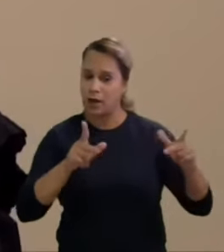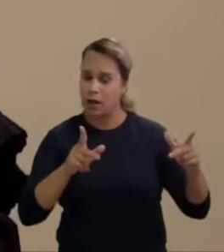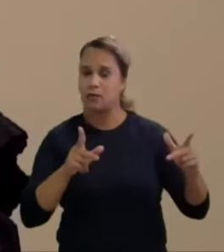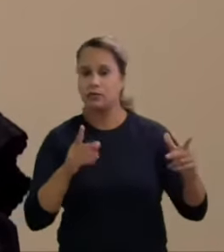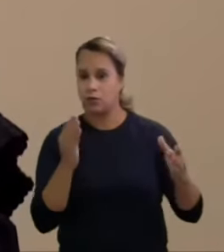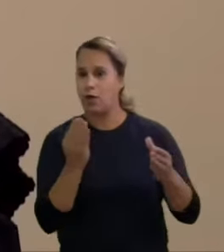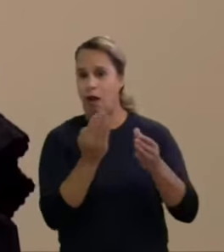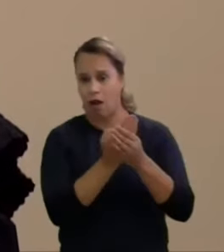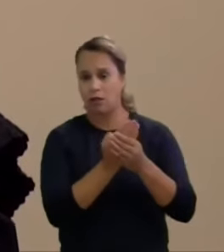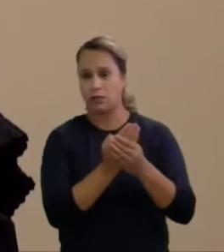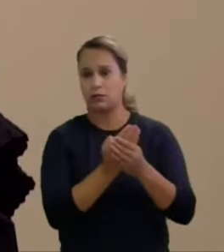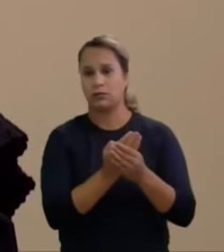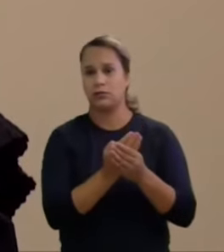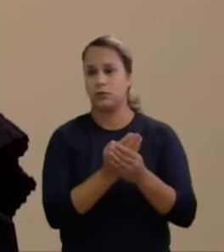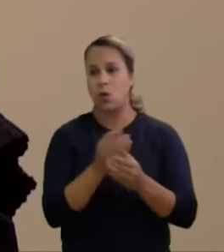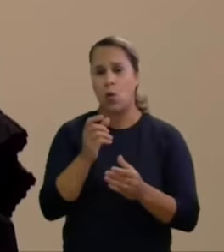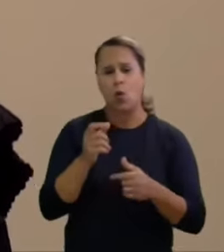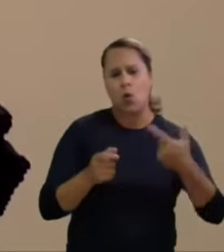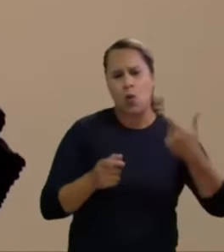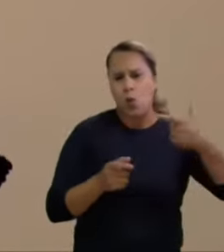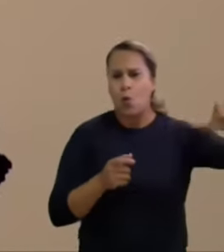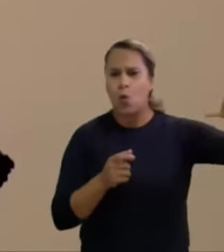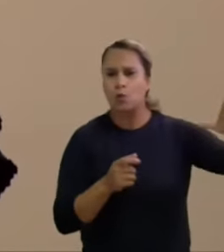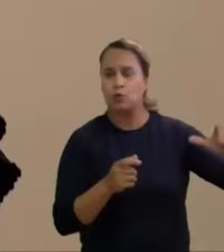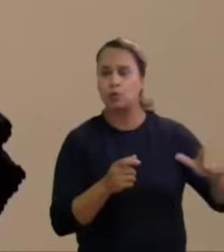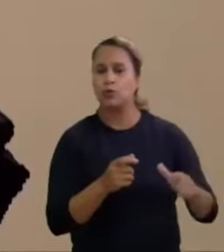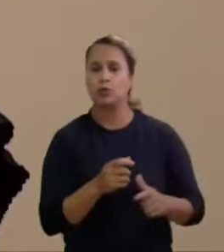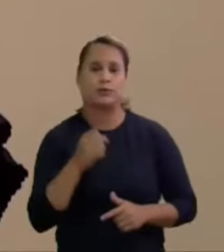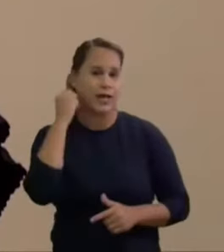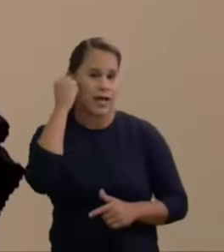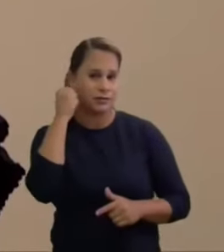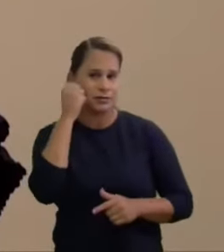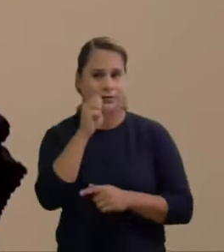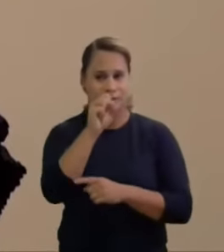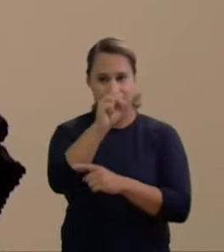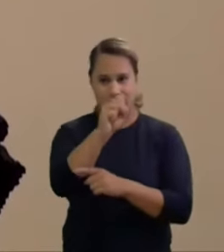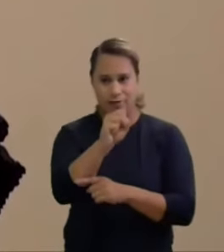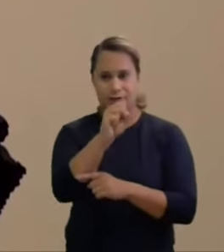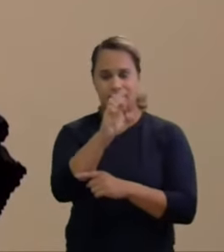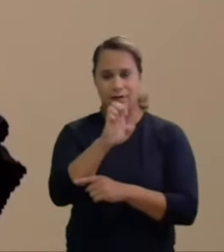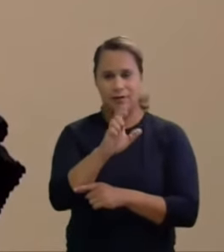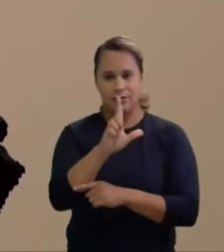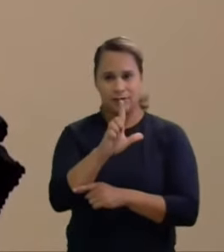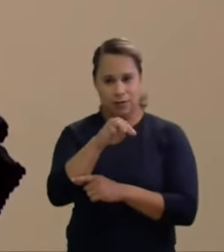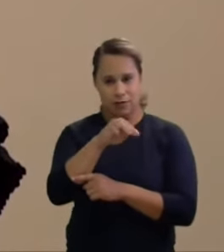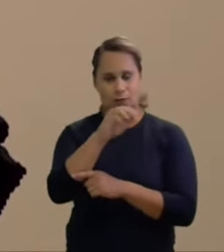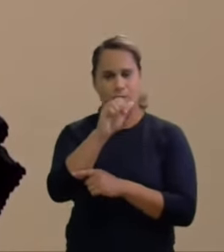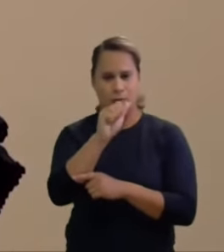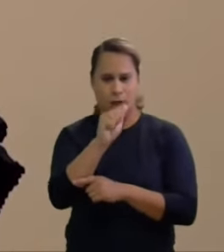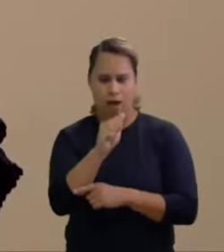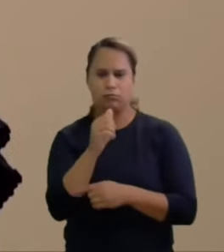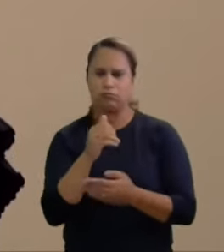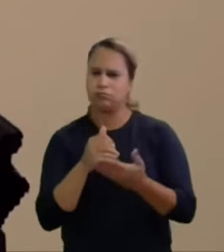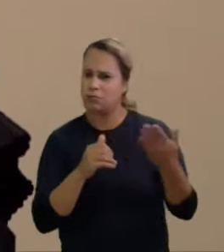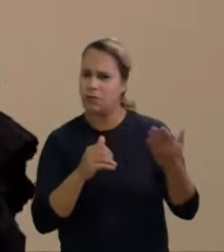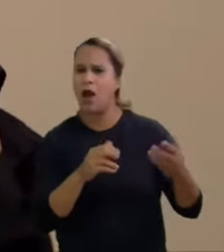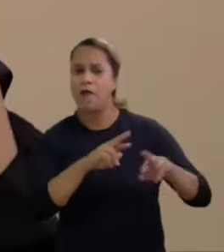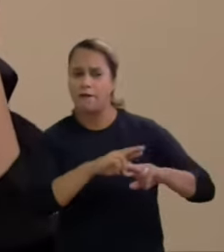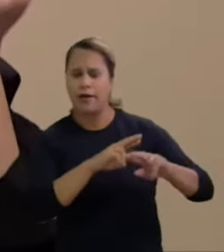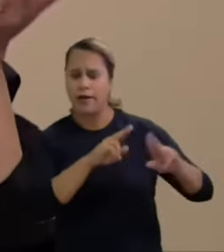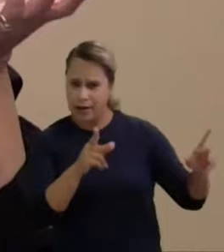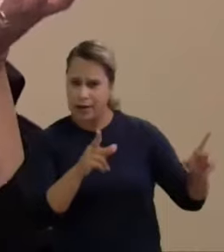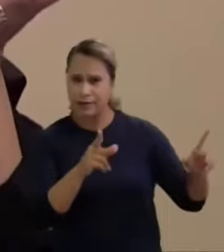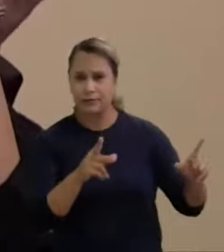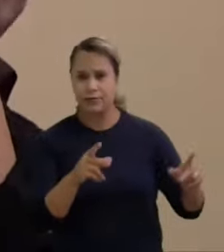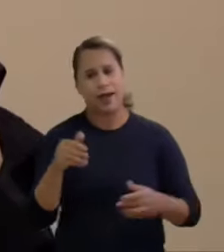da senadora Selma, que vem sendo invocado, porque lá só tinha gasto de panfleto, com propaganda, bem dirigida a uma candidatura. Aqui não,